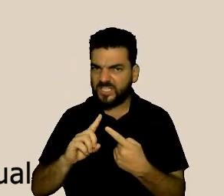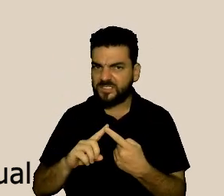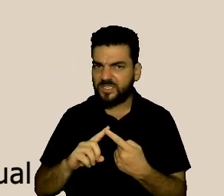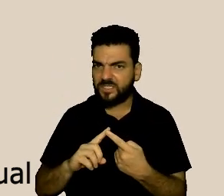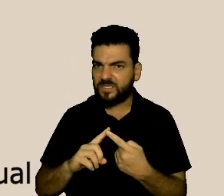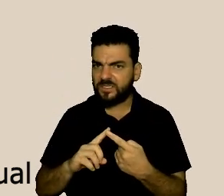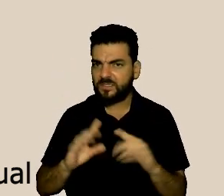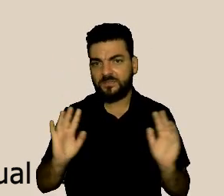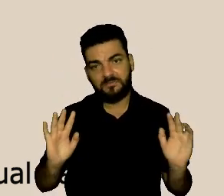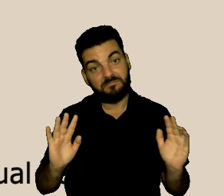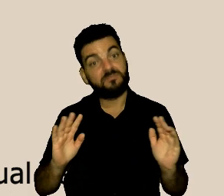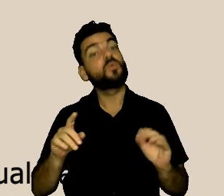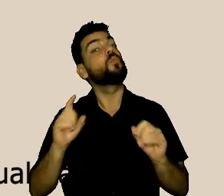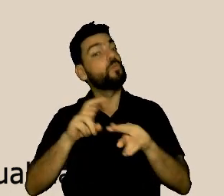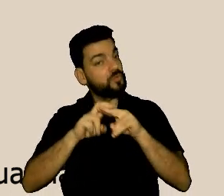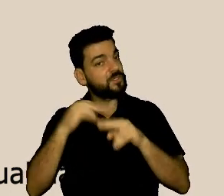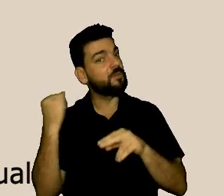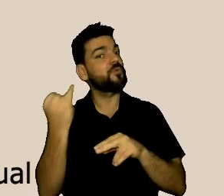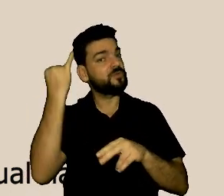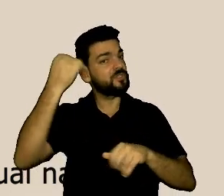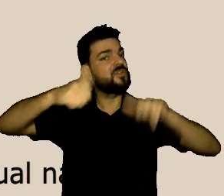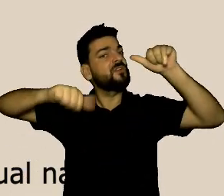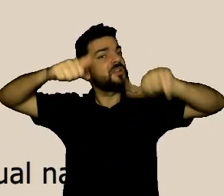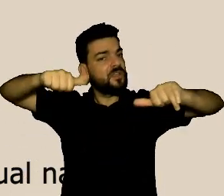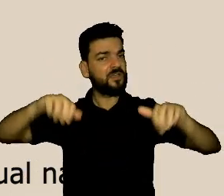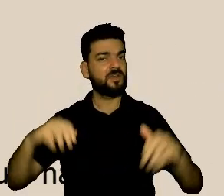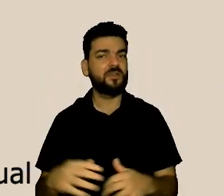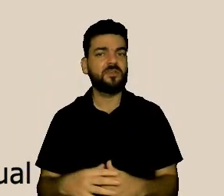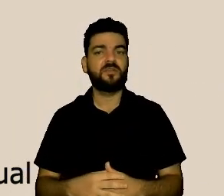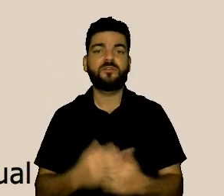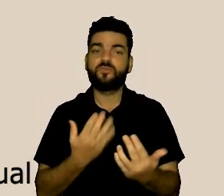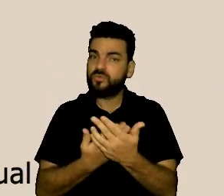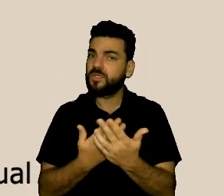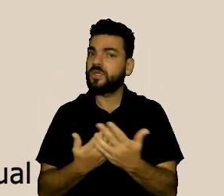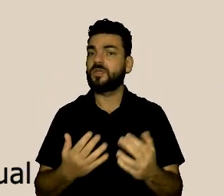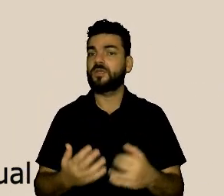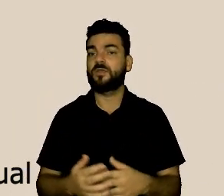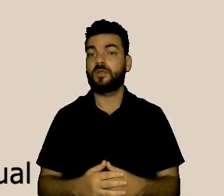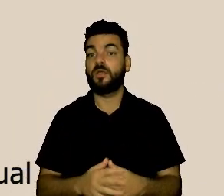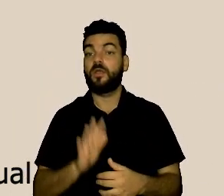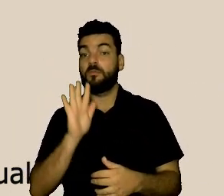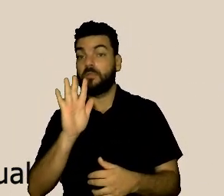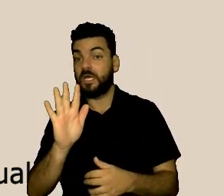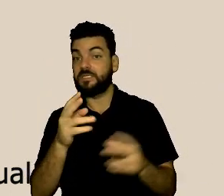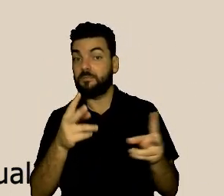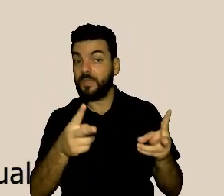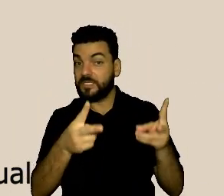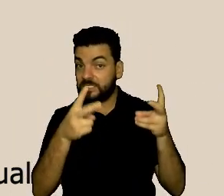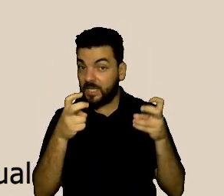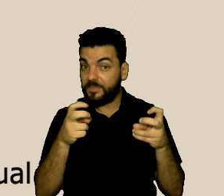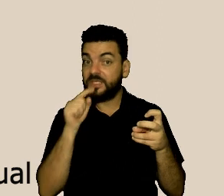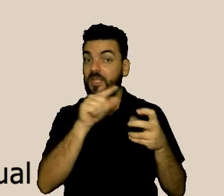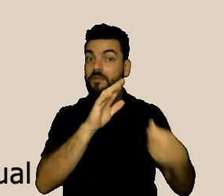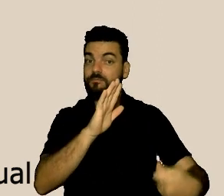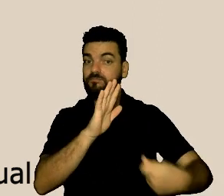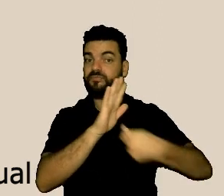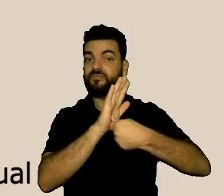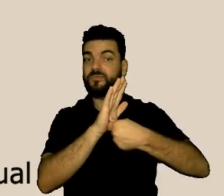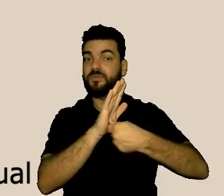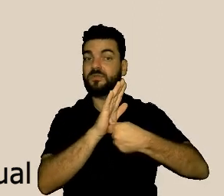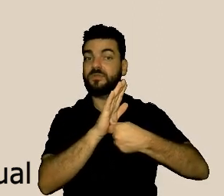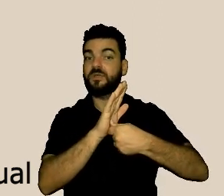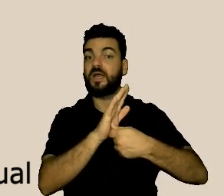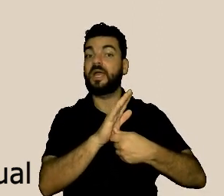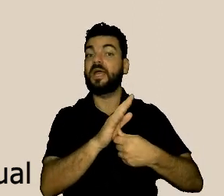mas aquele que se identifica, nós orientamos das consequências também de uma